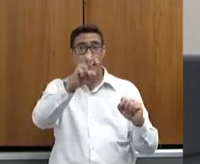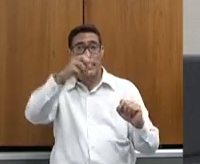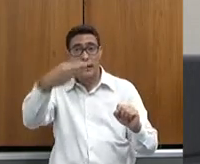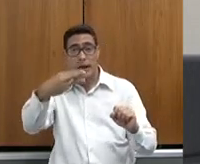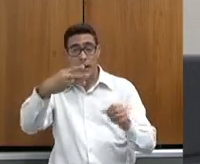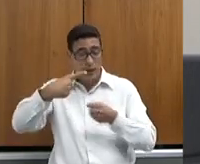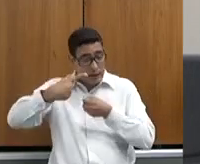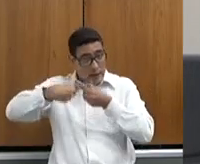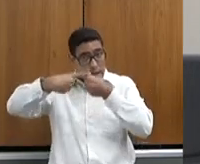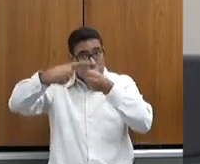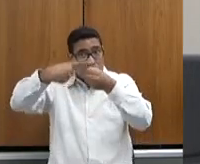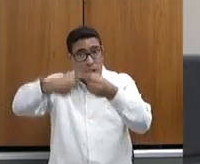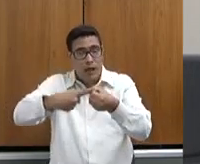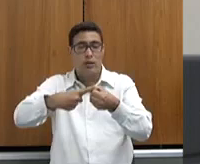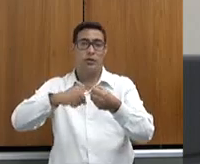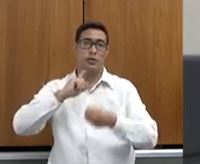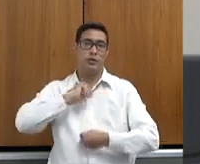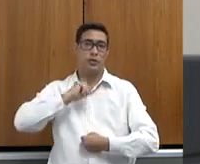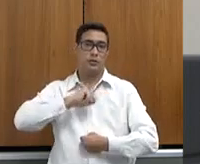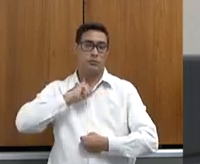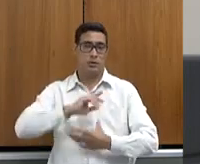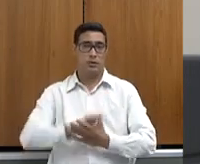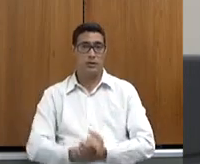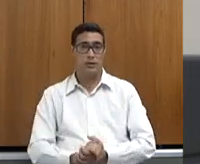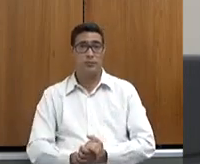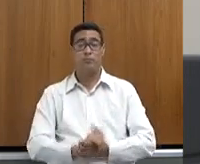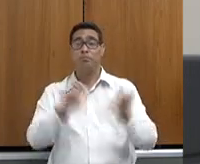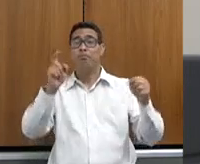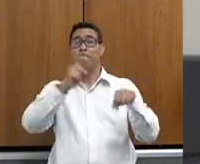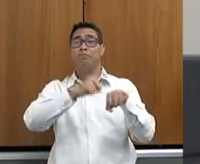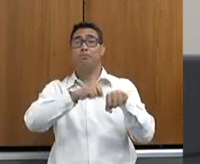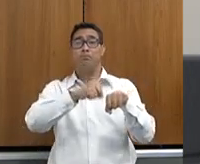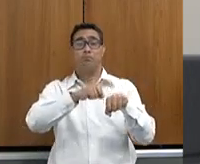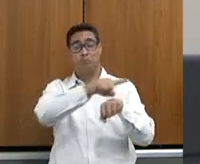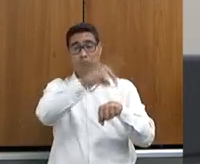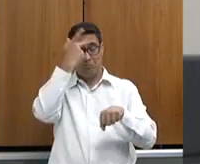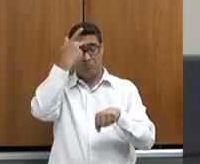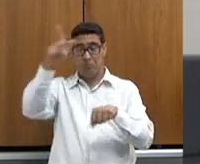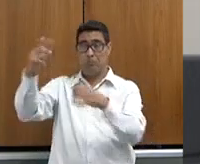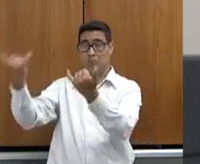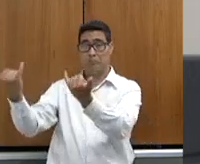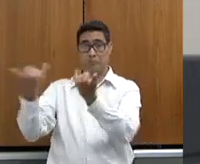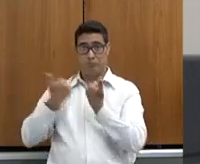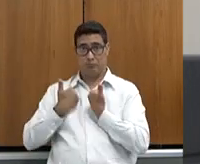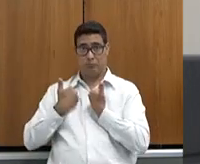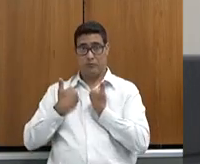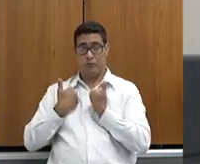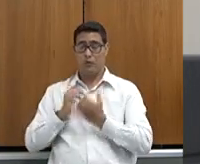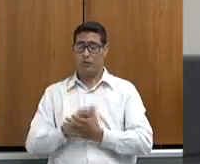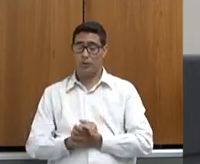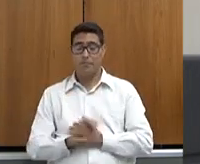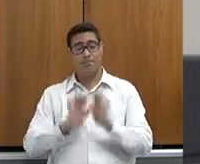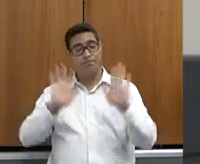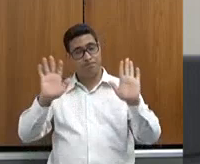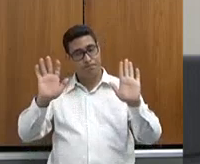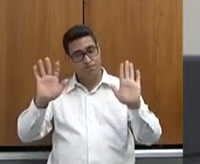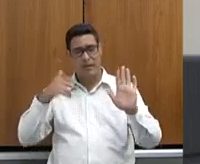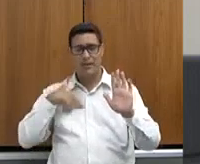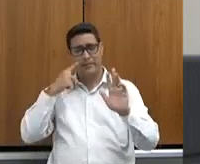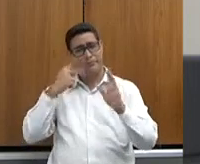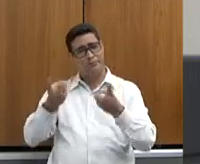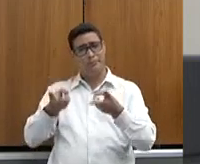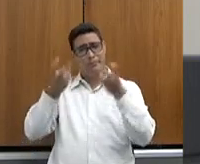Gerais. E aí, naquele momento, o deputado me confidenciou que, na percepção dele, o agro